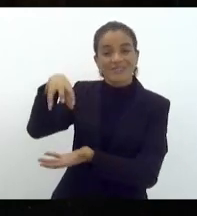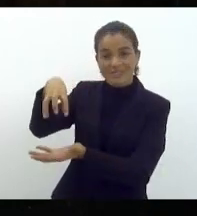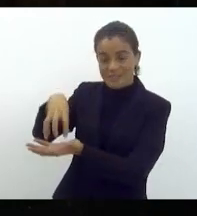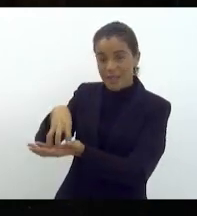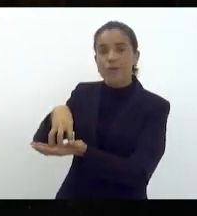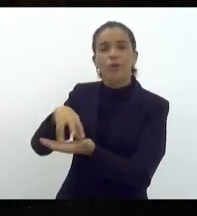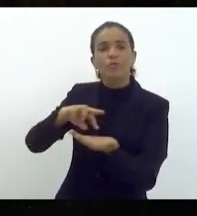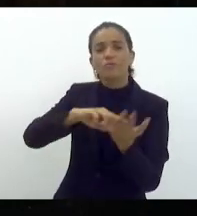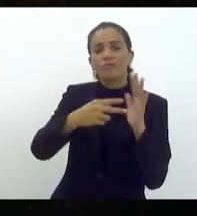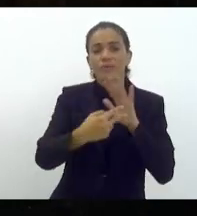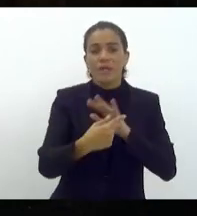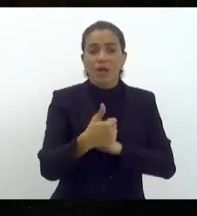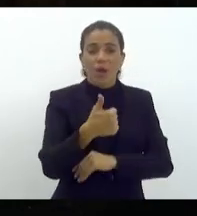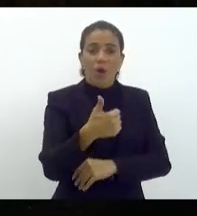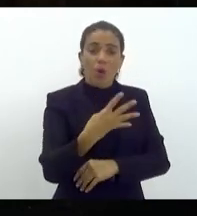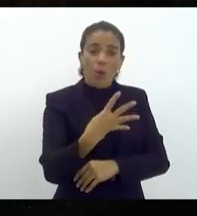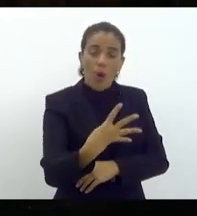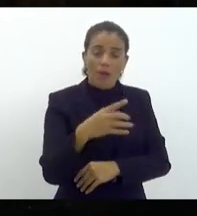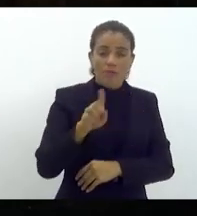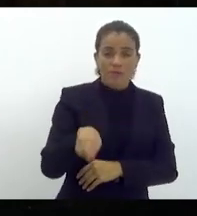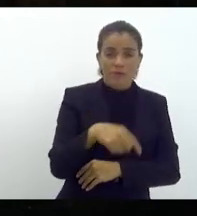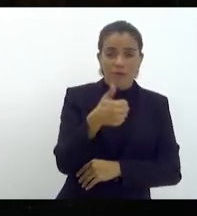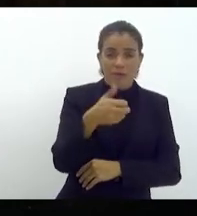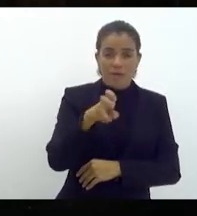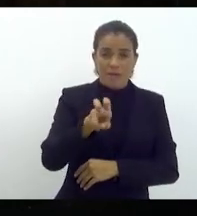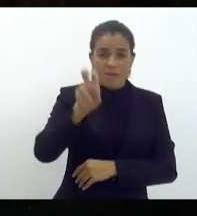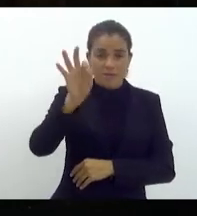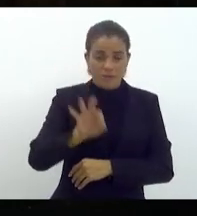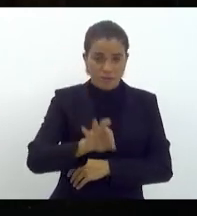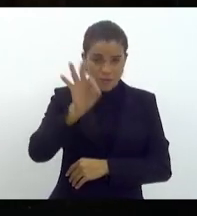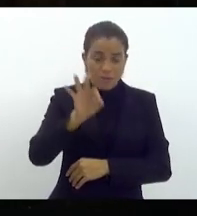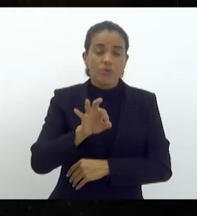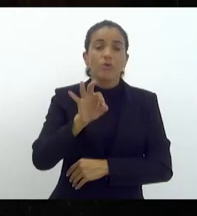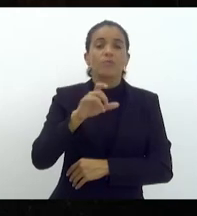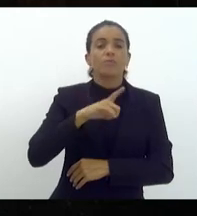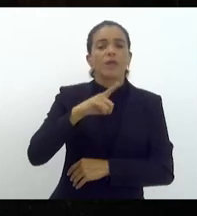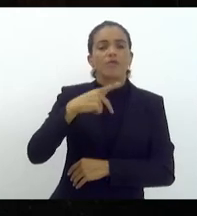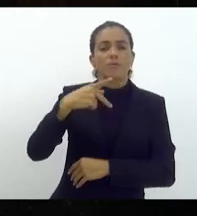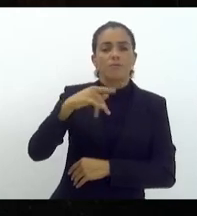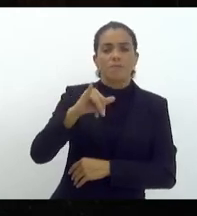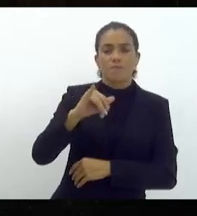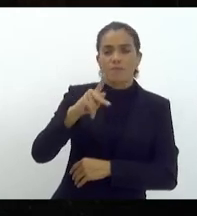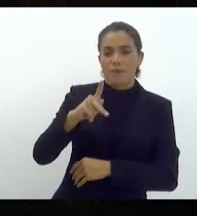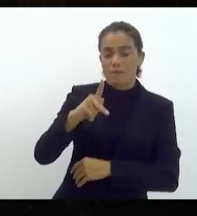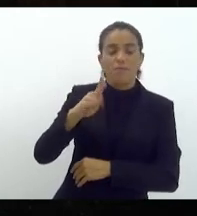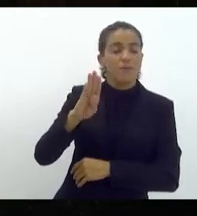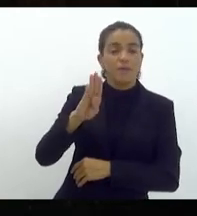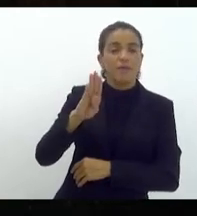4,15% da economia total do estado, que teve o PIB de R$